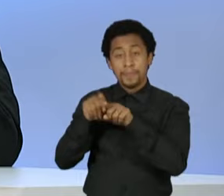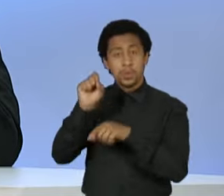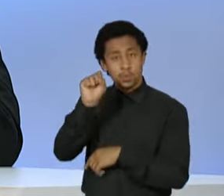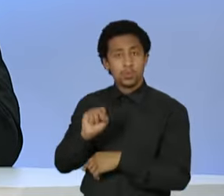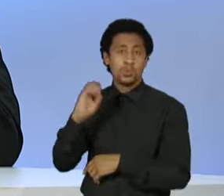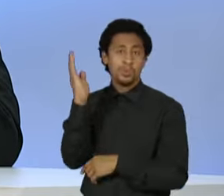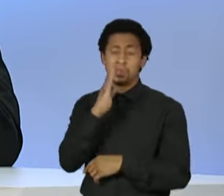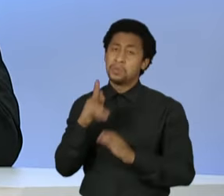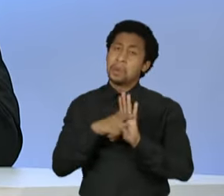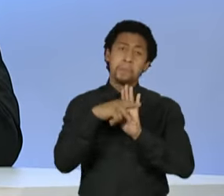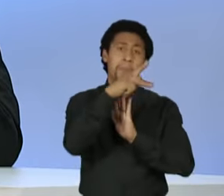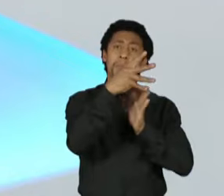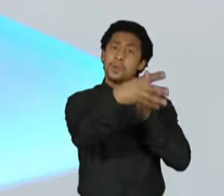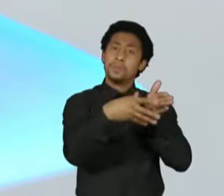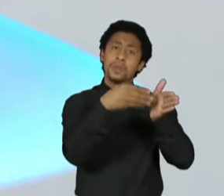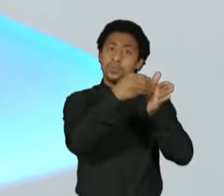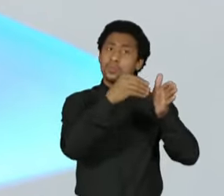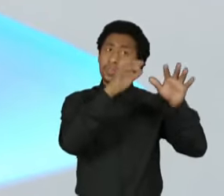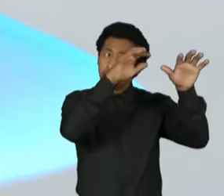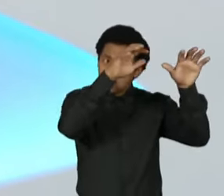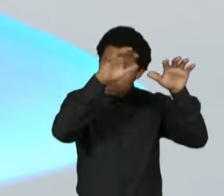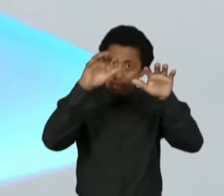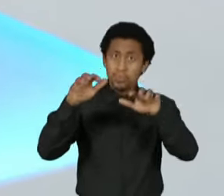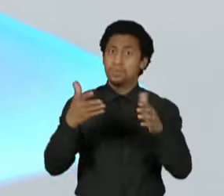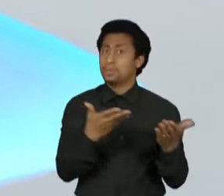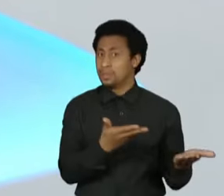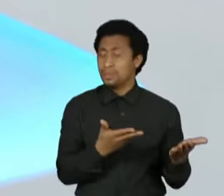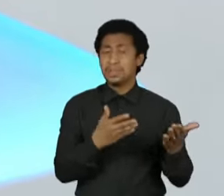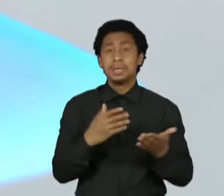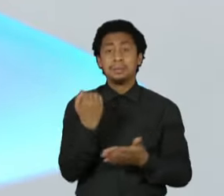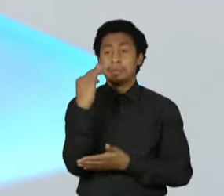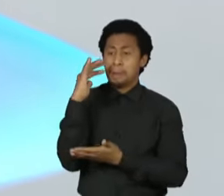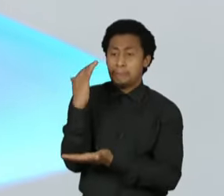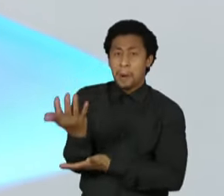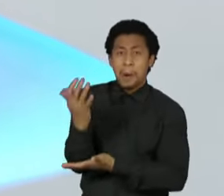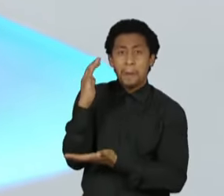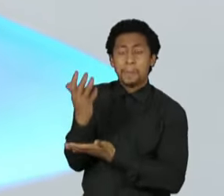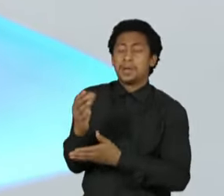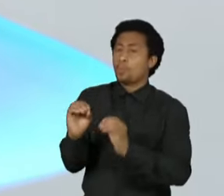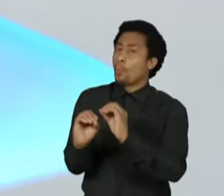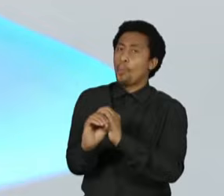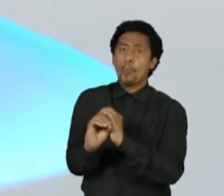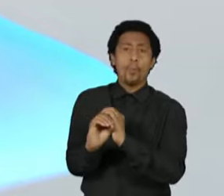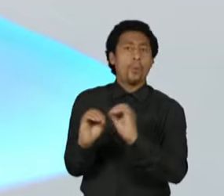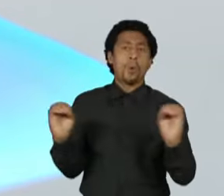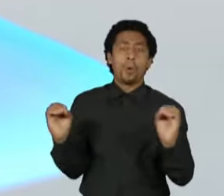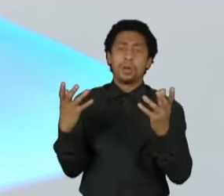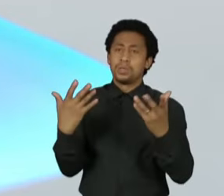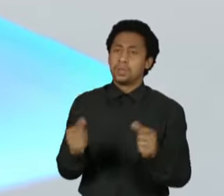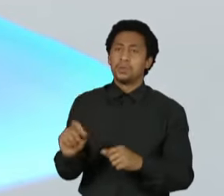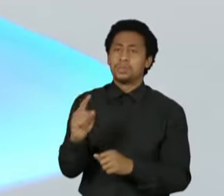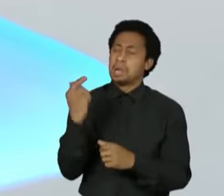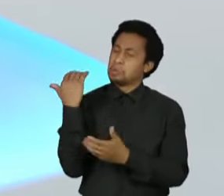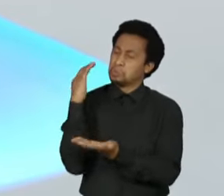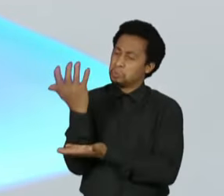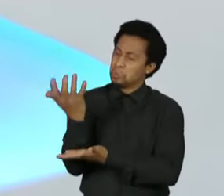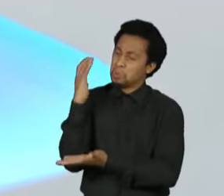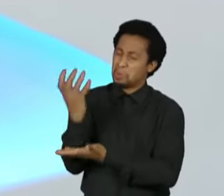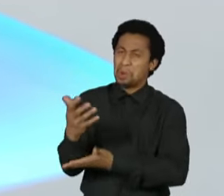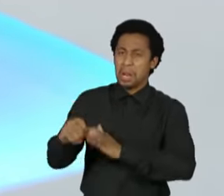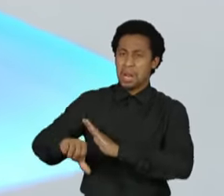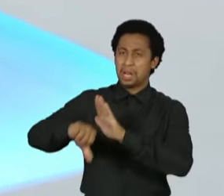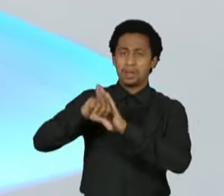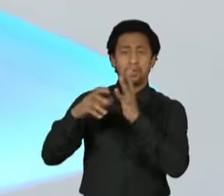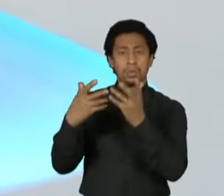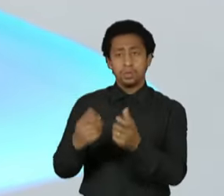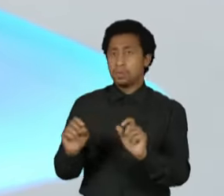da Amazônia. Então, é desmatamento ilegal zero. Vou repetir, é desmatamento ilegal zero. É devolver o poder aos órgãos de fiscalização